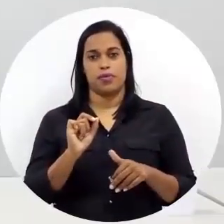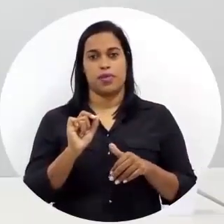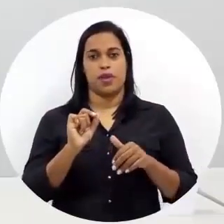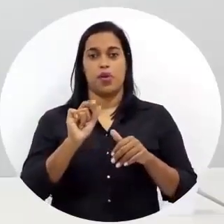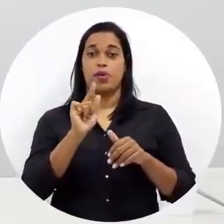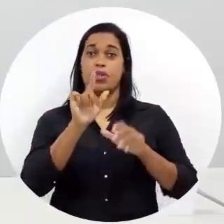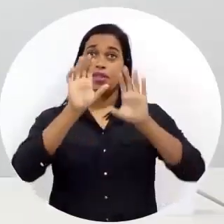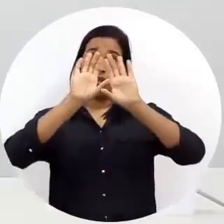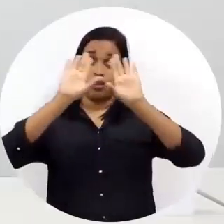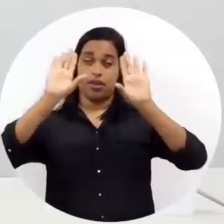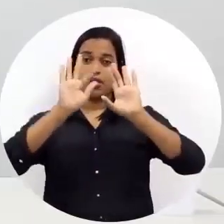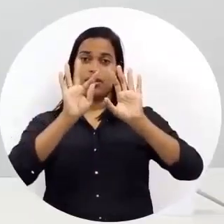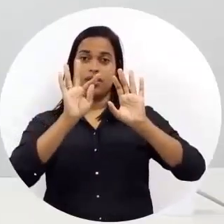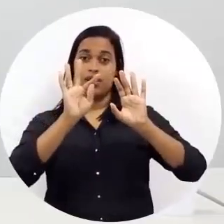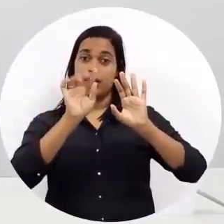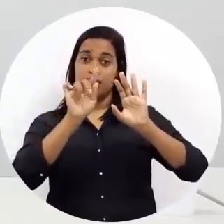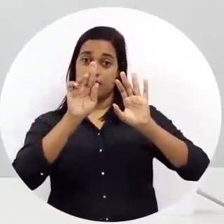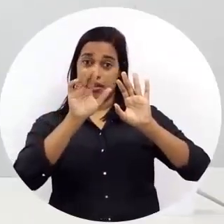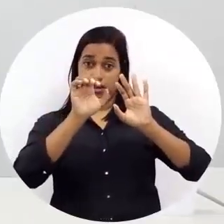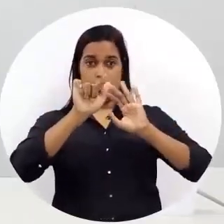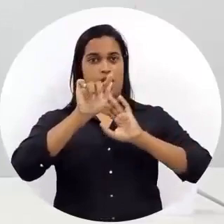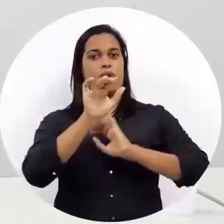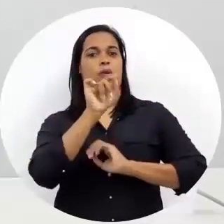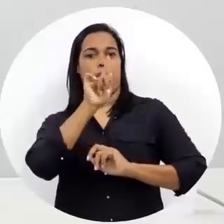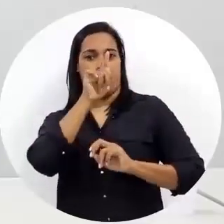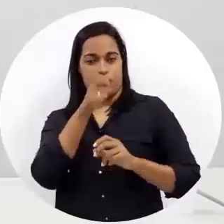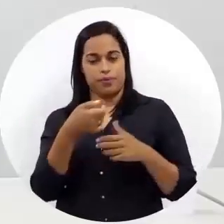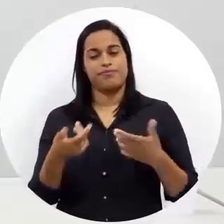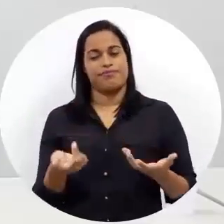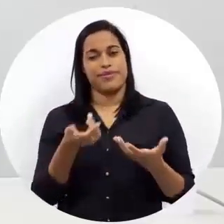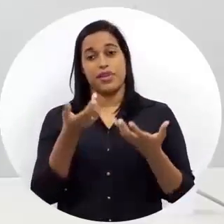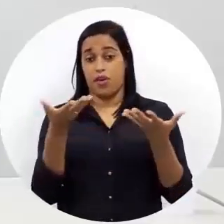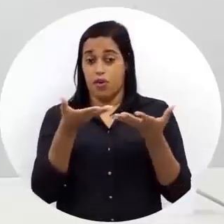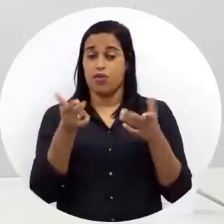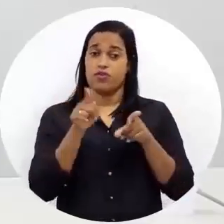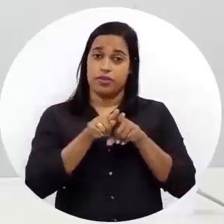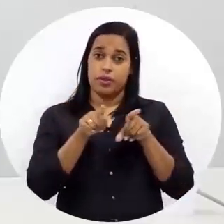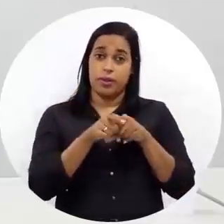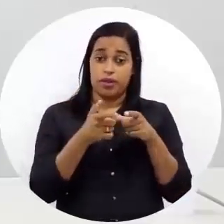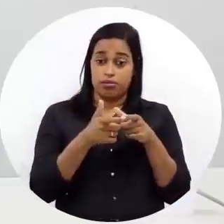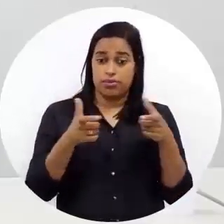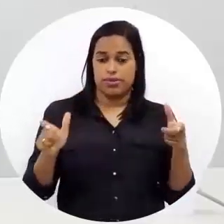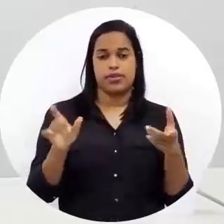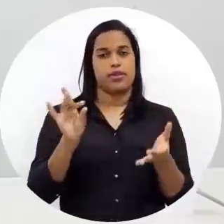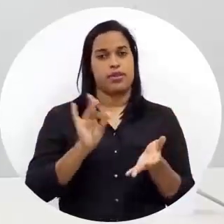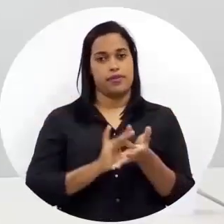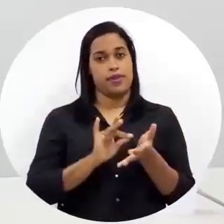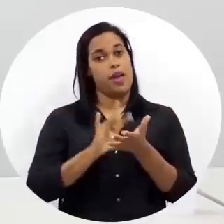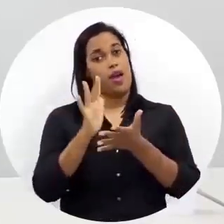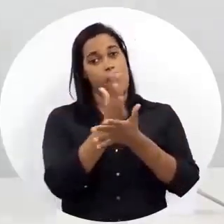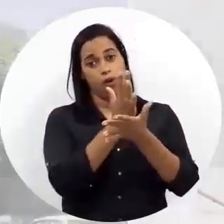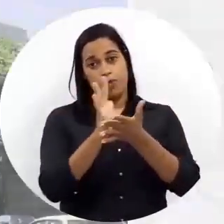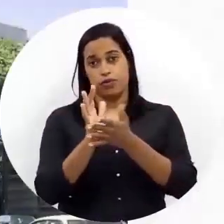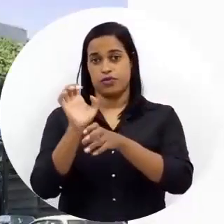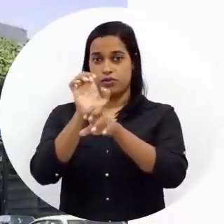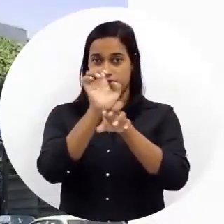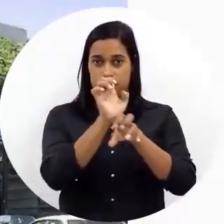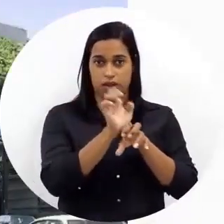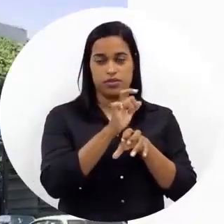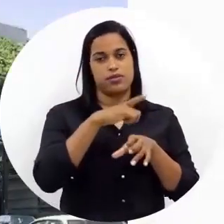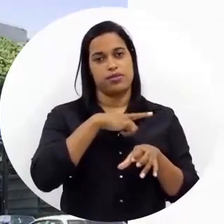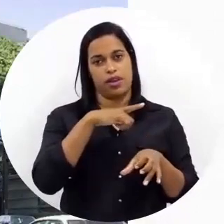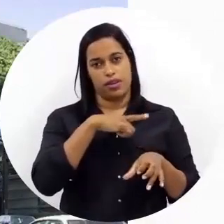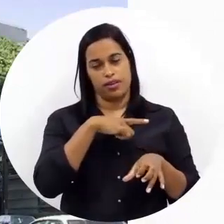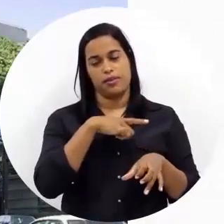telhado verde, que é algo que também está crescendo muito, existem alguns estados